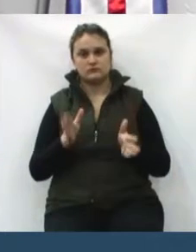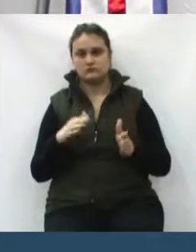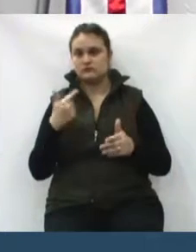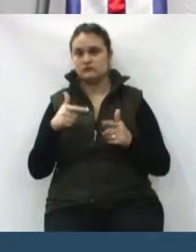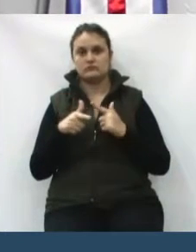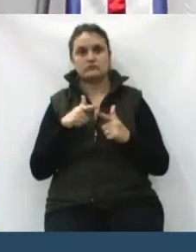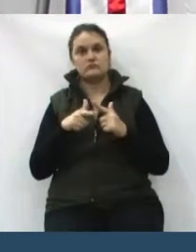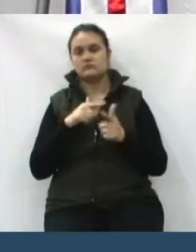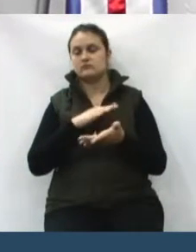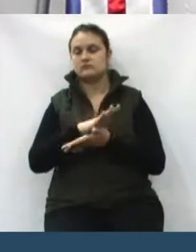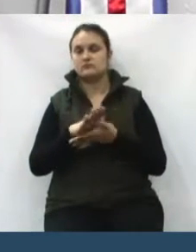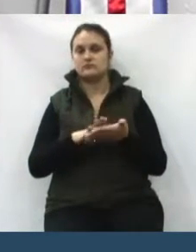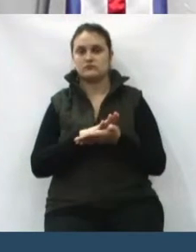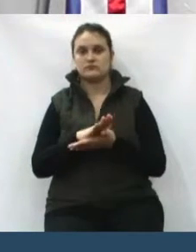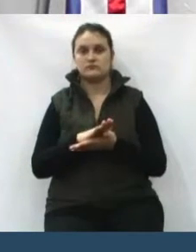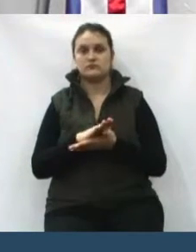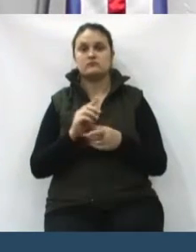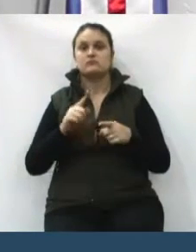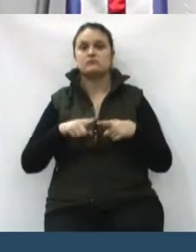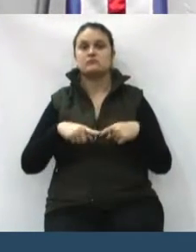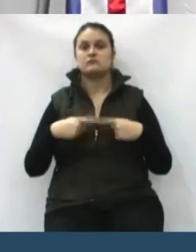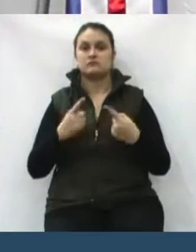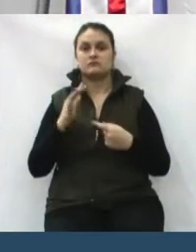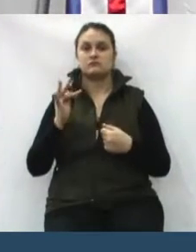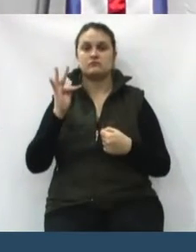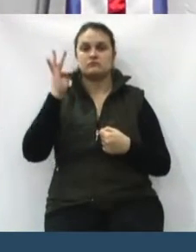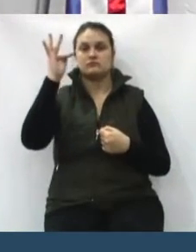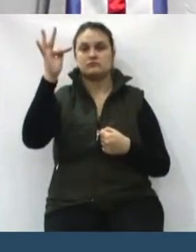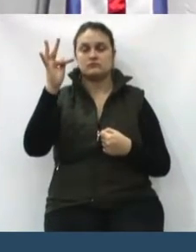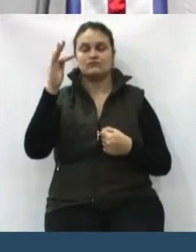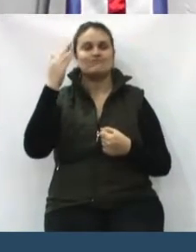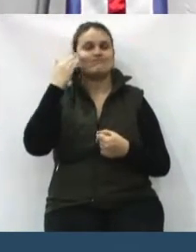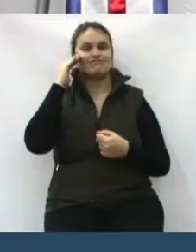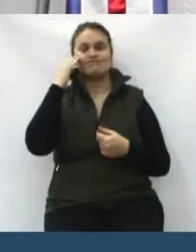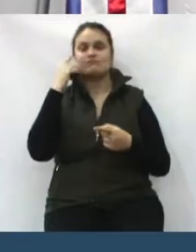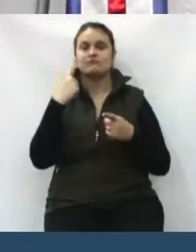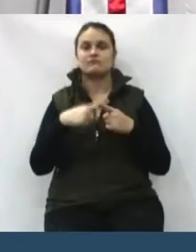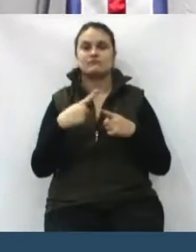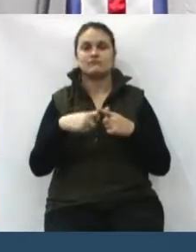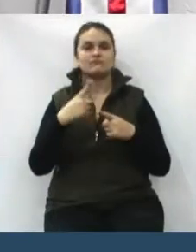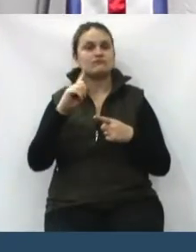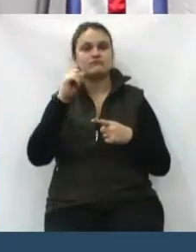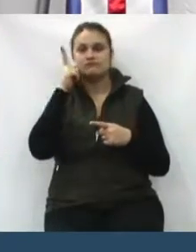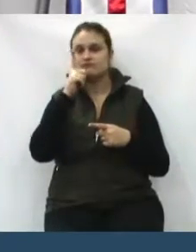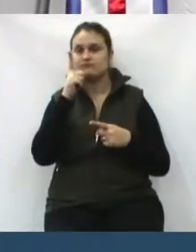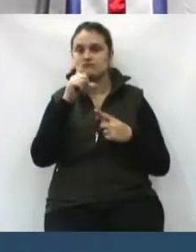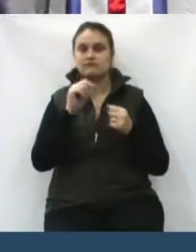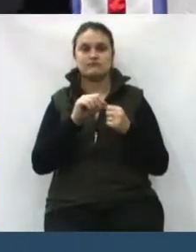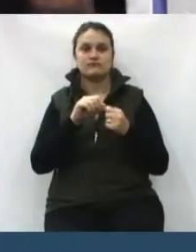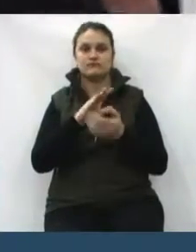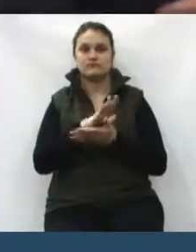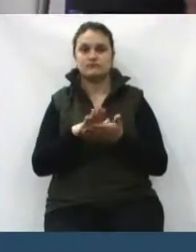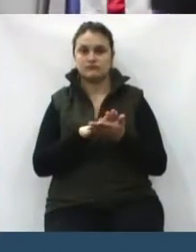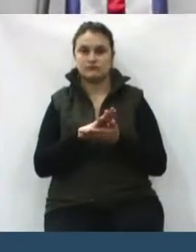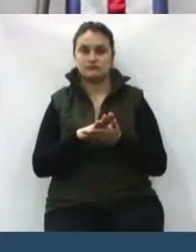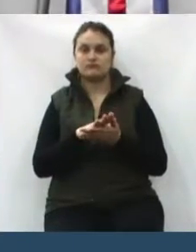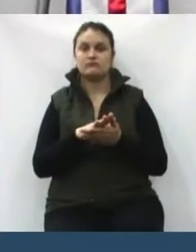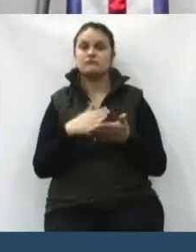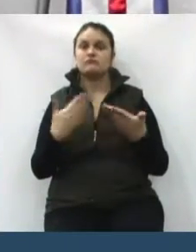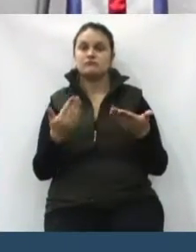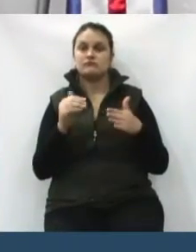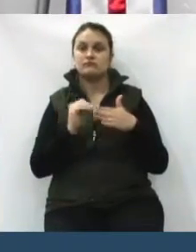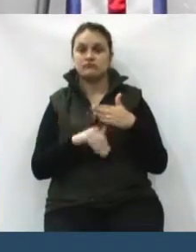não vai ter problema nenhum, mas a gente não entende por que não é feito nada. E o fundo,